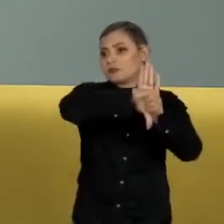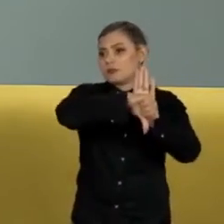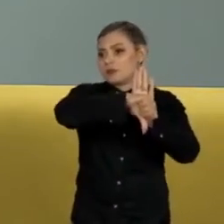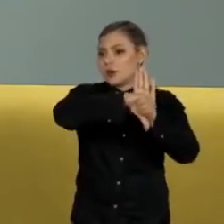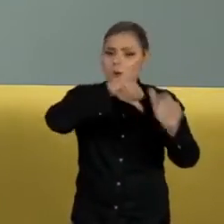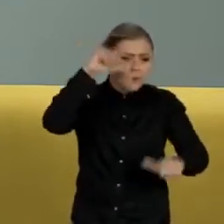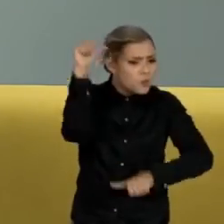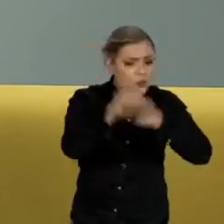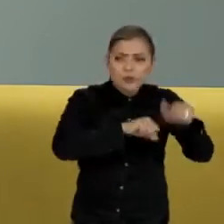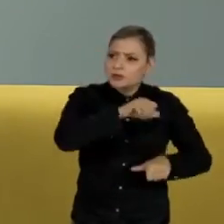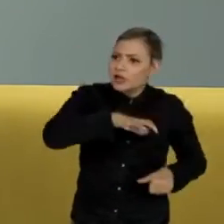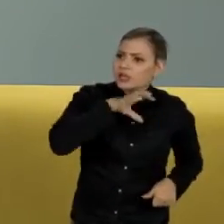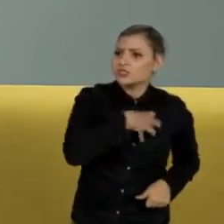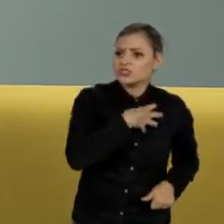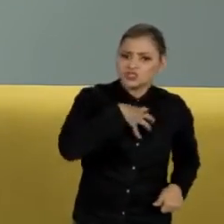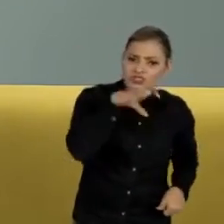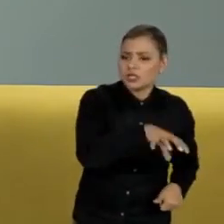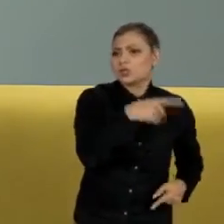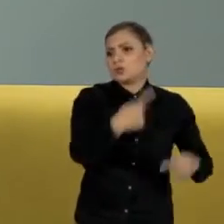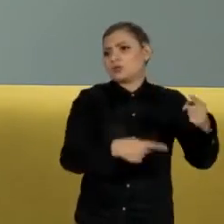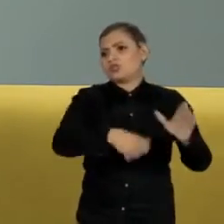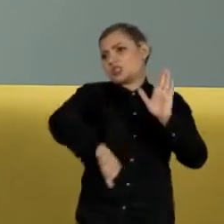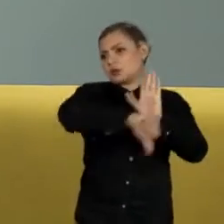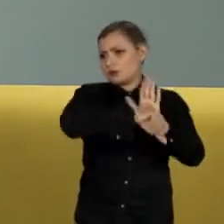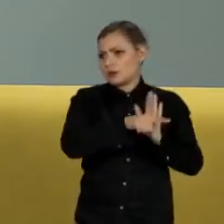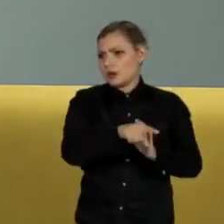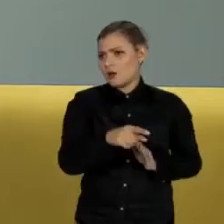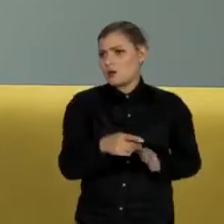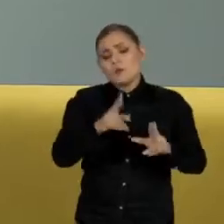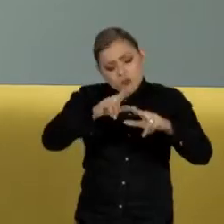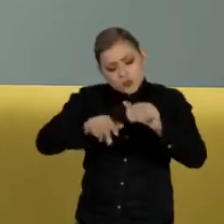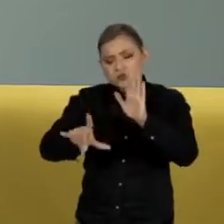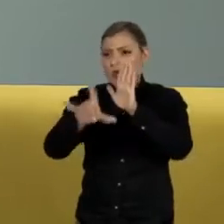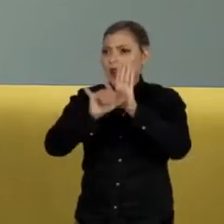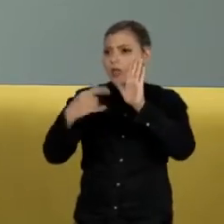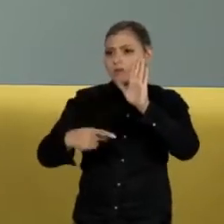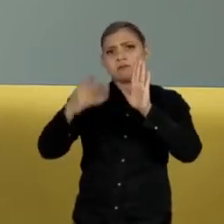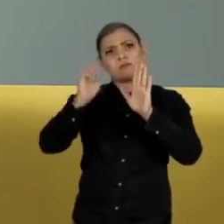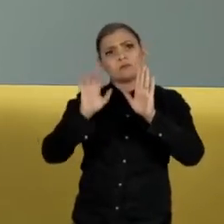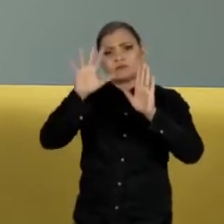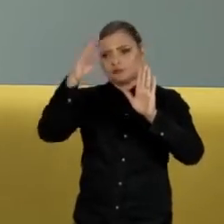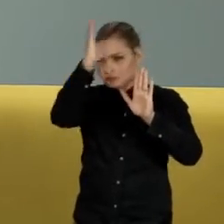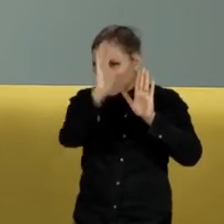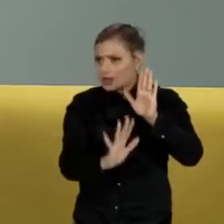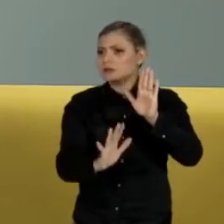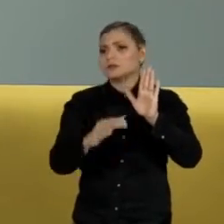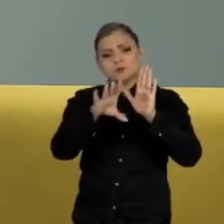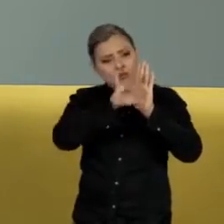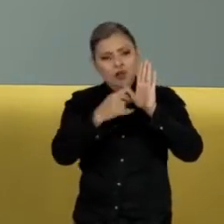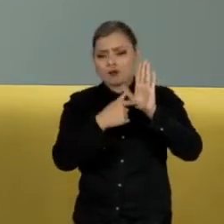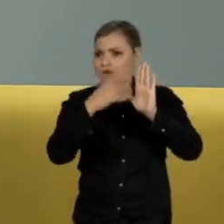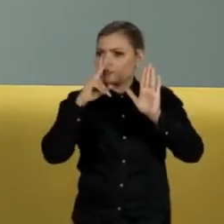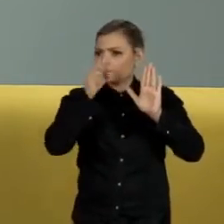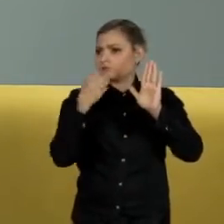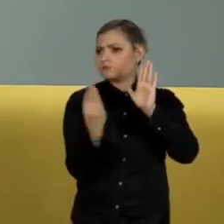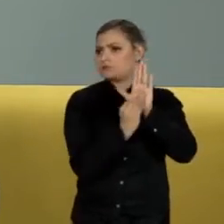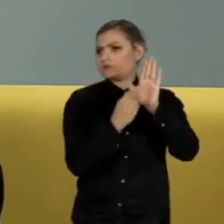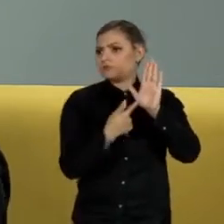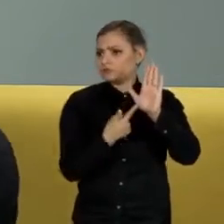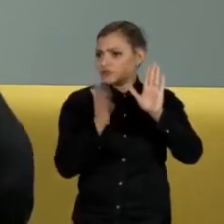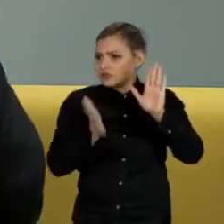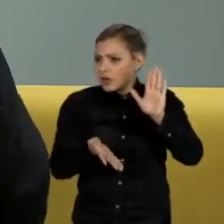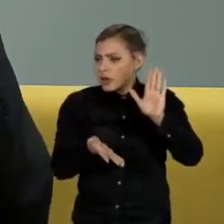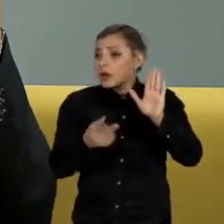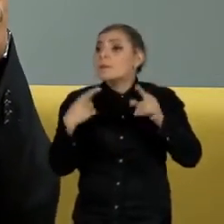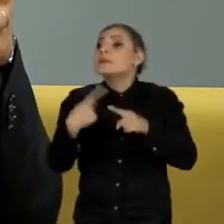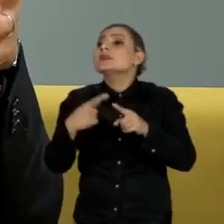mudar a política criminal, que é a sabedoria legislativa do Estado. Assim já se definiu. Por meio do quê?